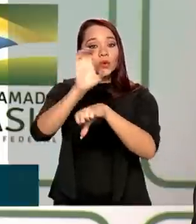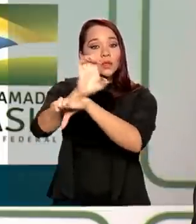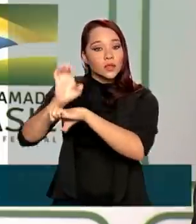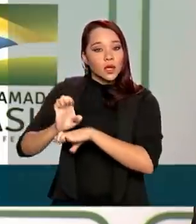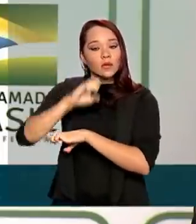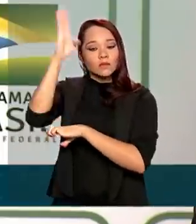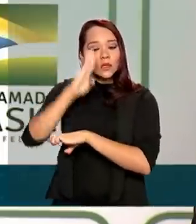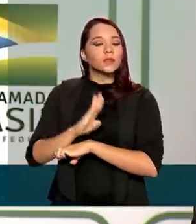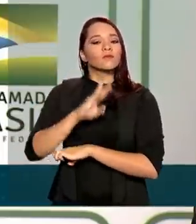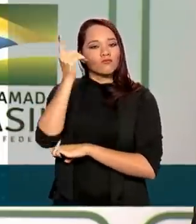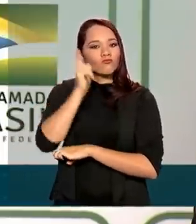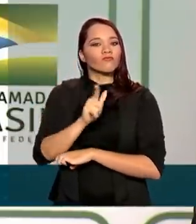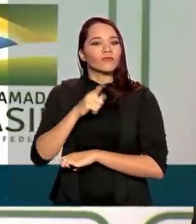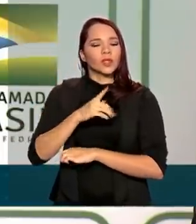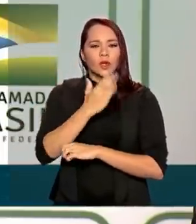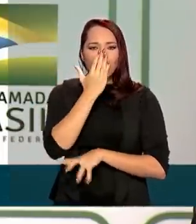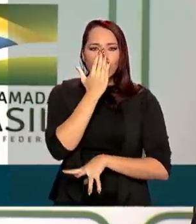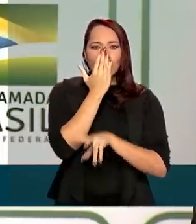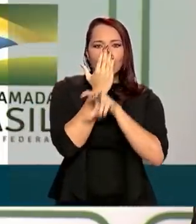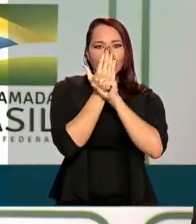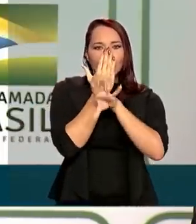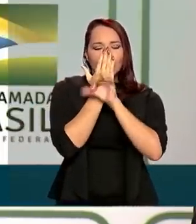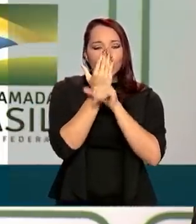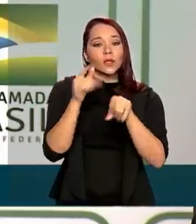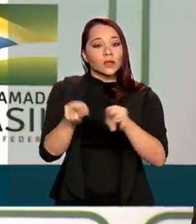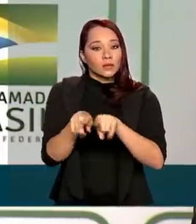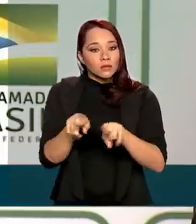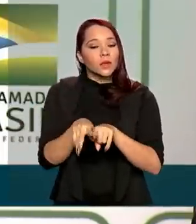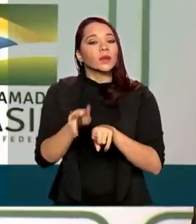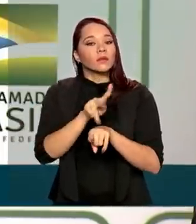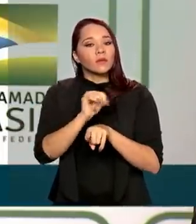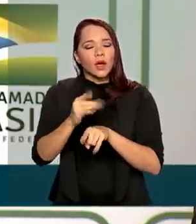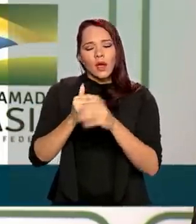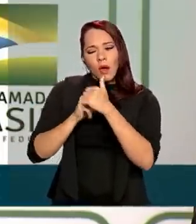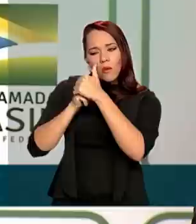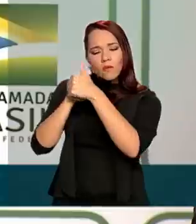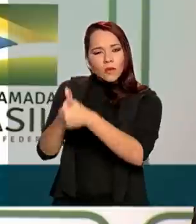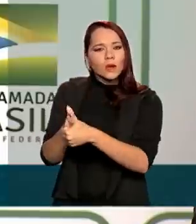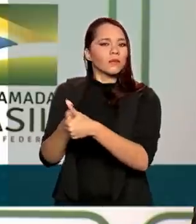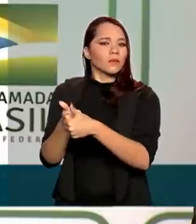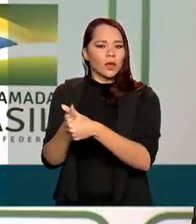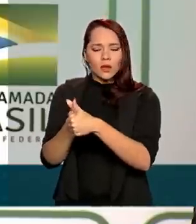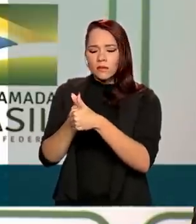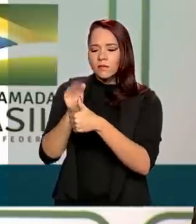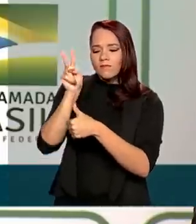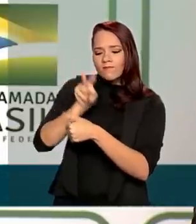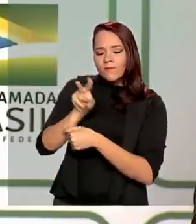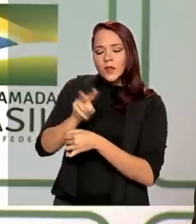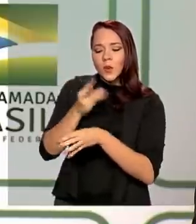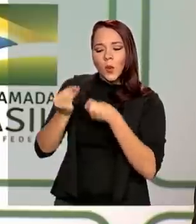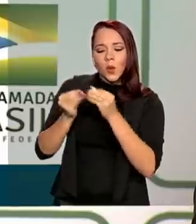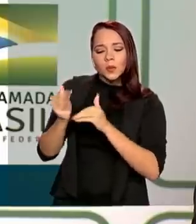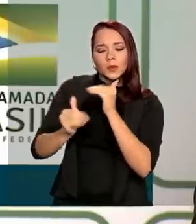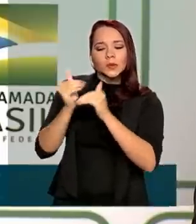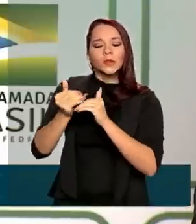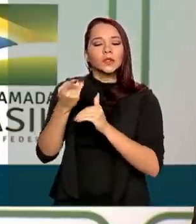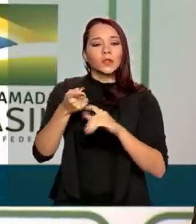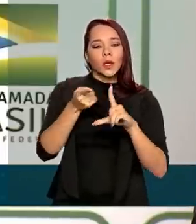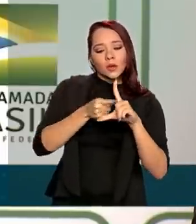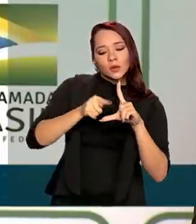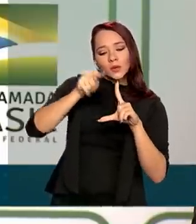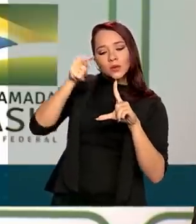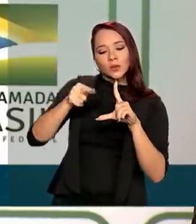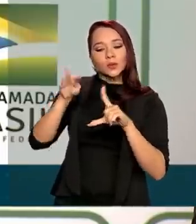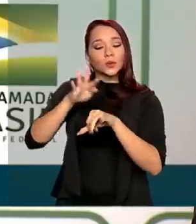contempladas com ventiladores e vai sendo feito o acompanhamento de acordo com a evolução da curva epidemiológica, com a